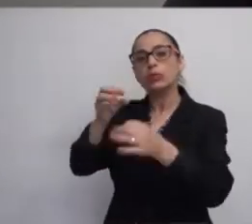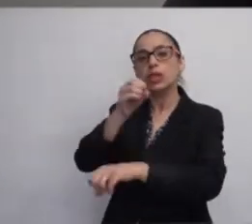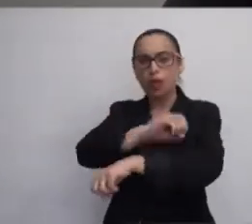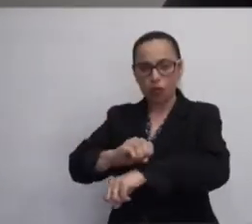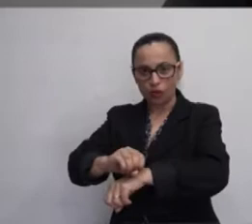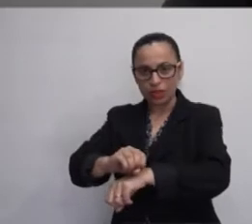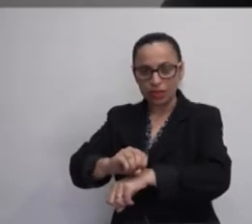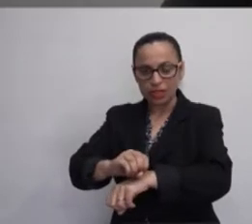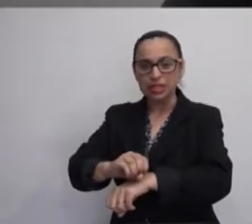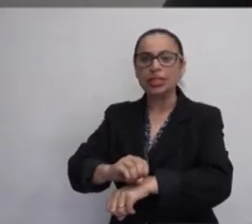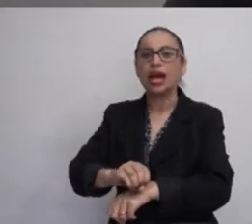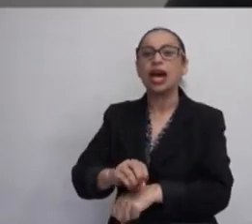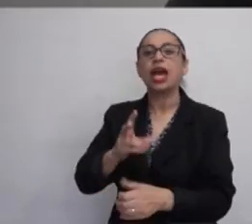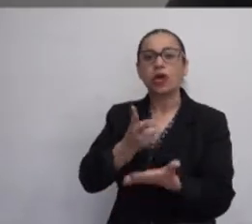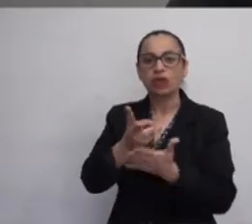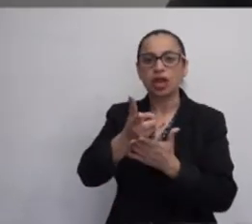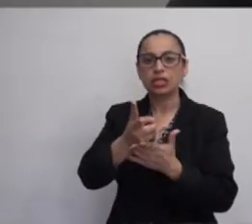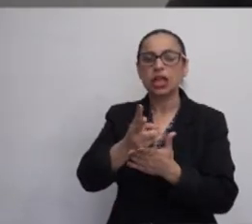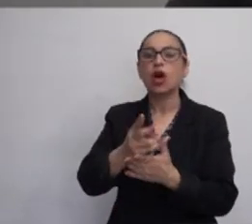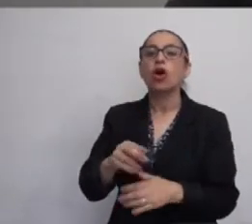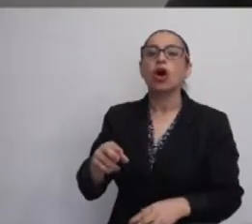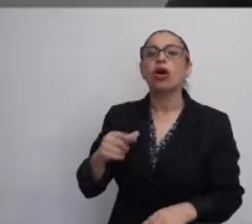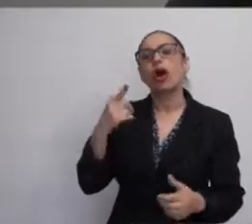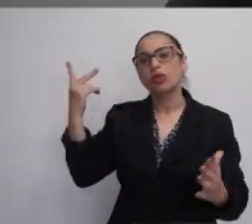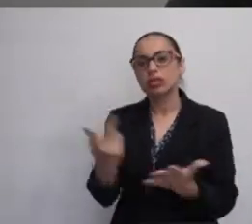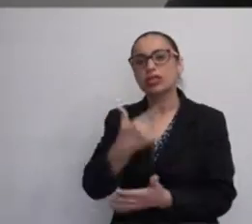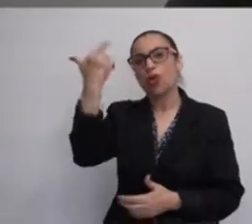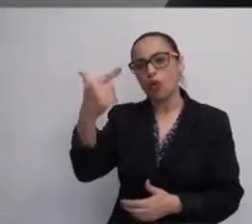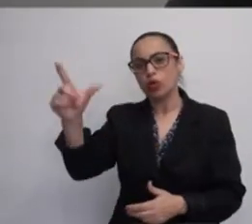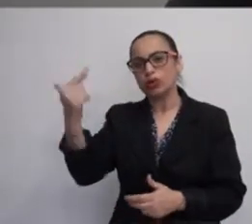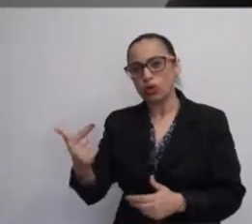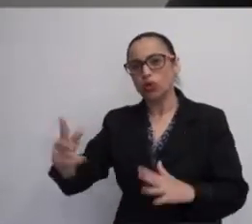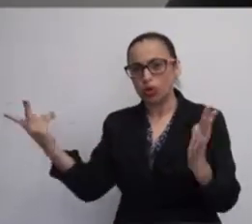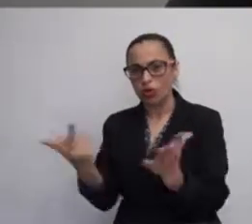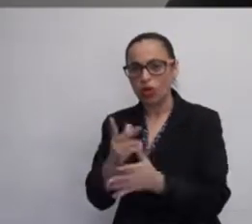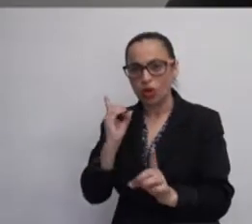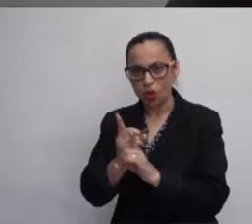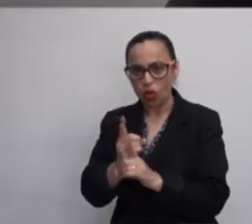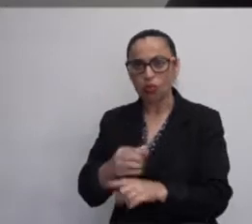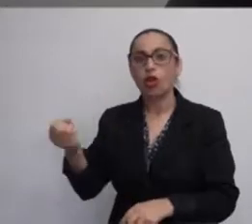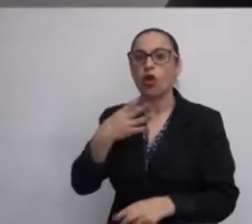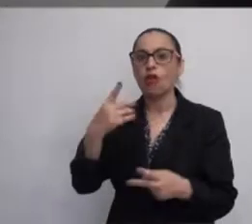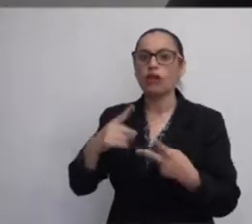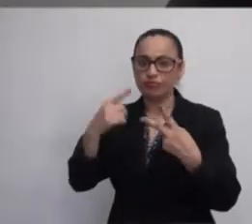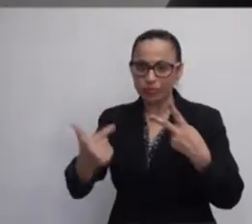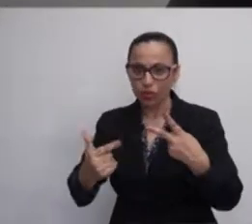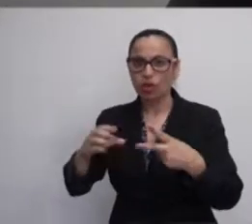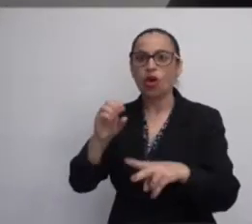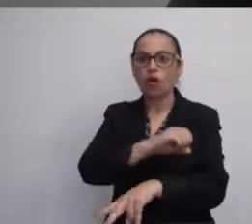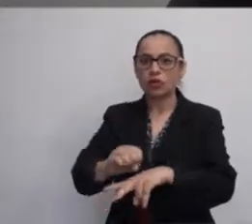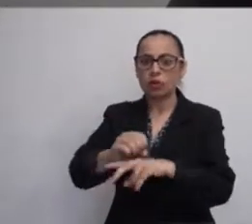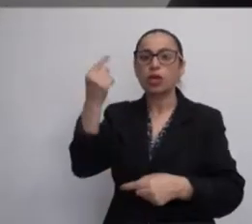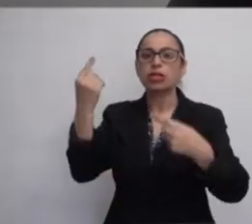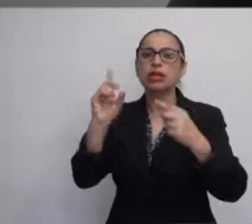e sua continuação por meio de um outro evento, ou seja, uma nova oficina, a qual discutimos sobre